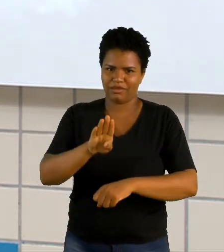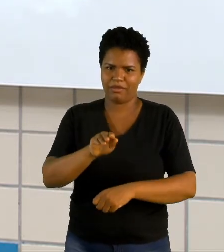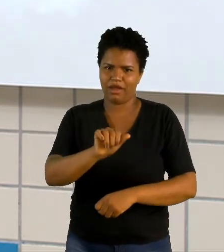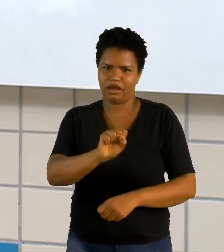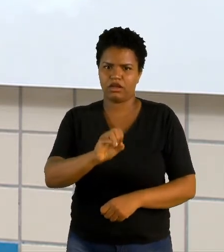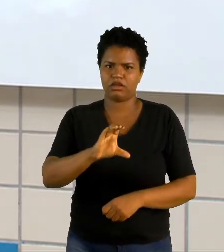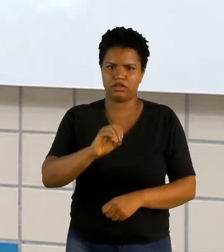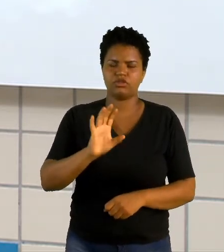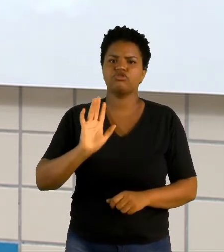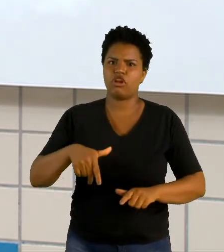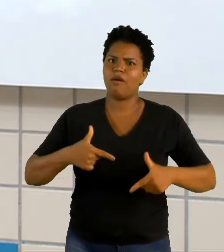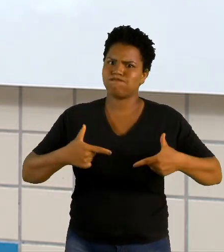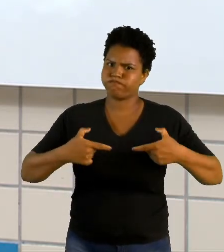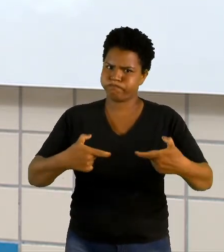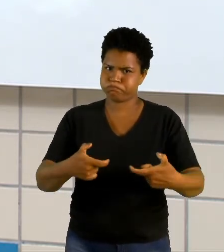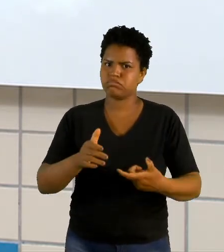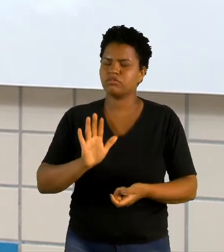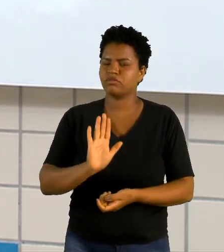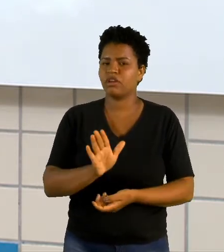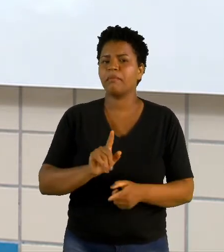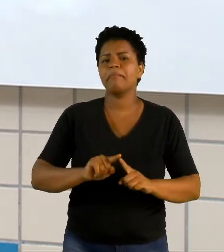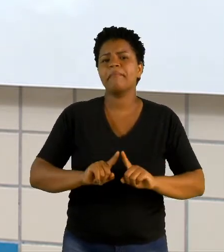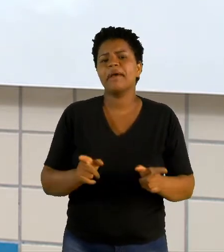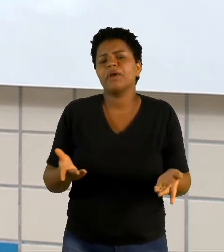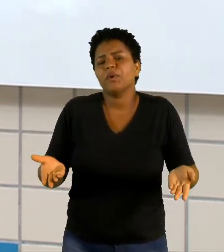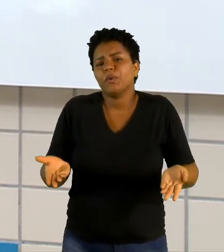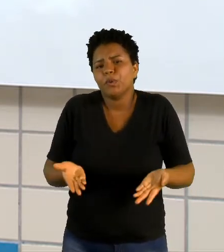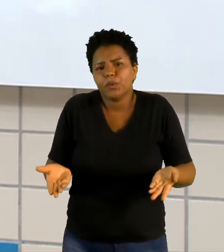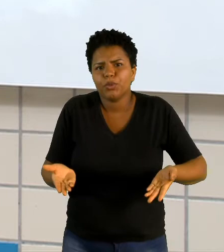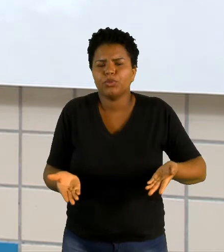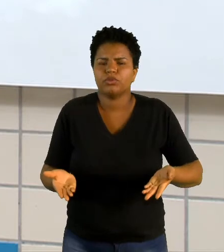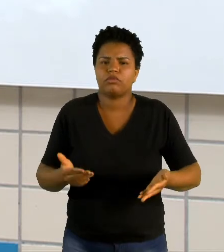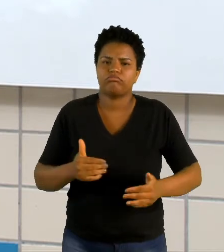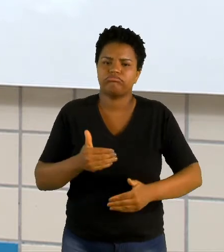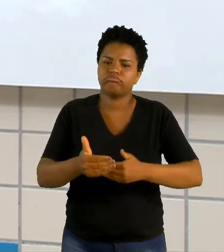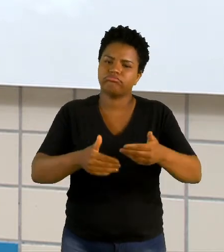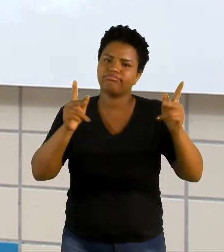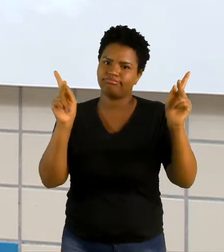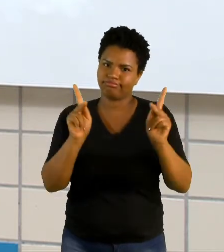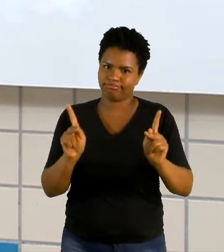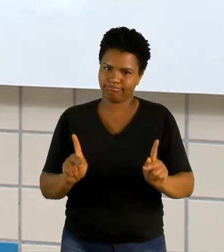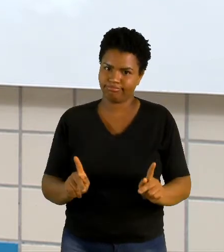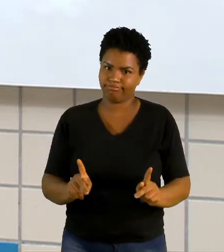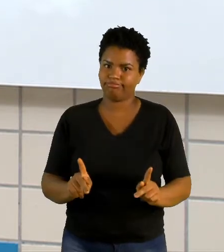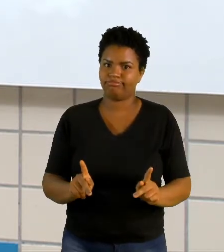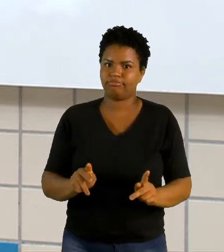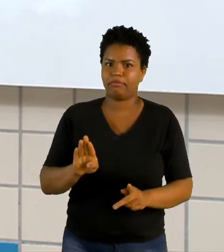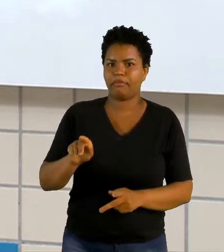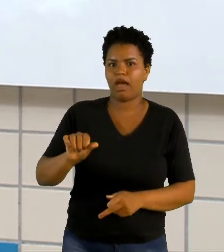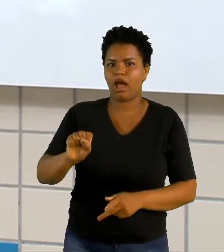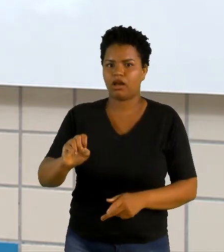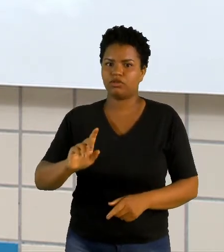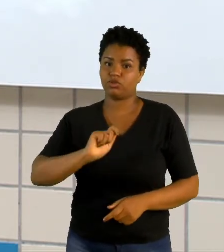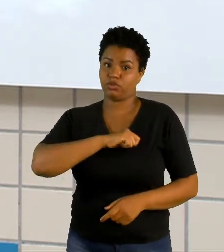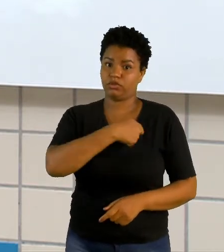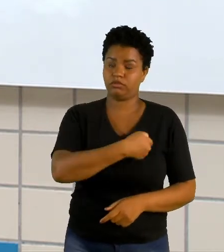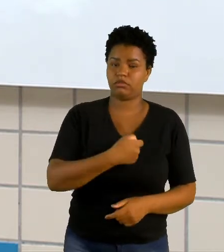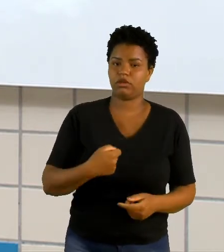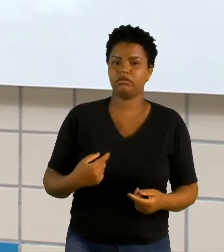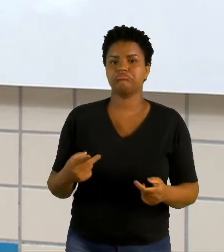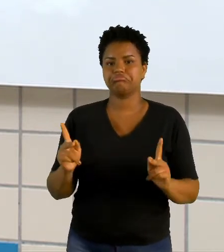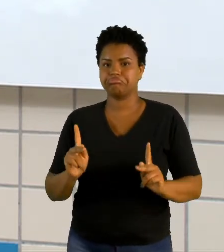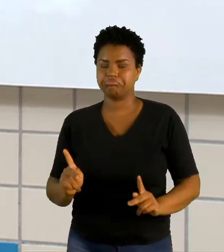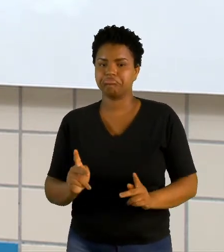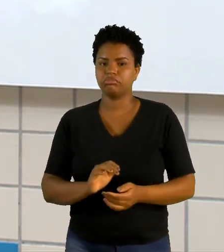conflitos armados, mas hoje em dia existe um processo de paz entre o País Básco e a Espanha. Mas eu tive